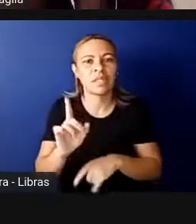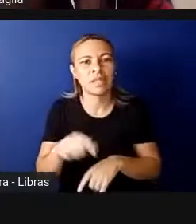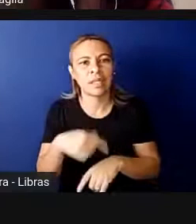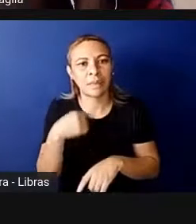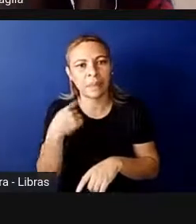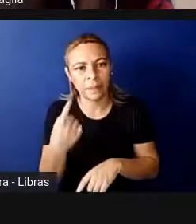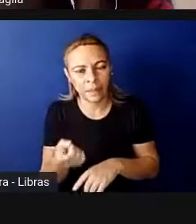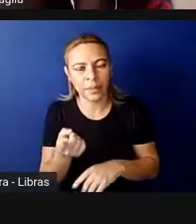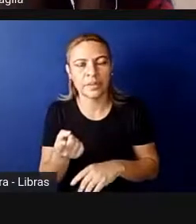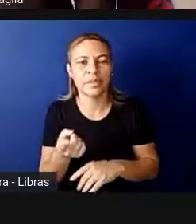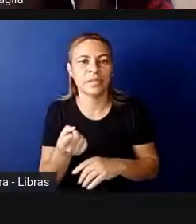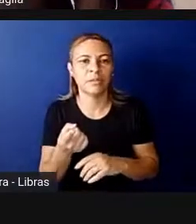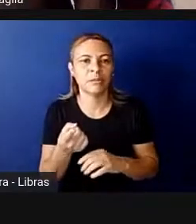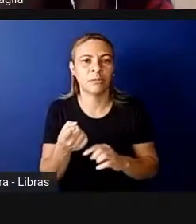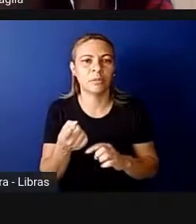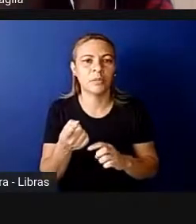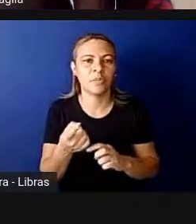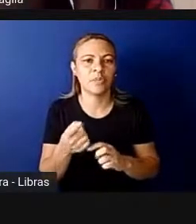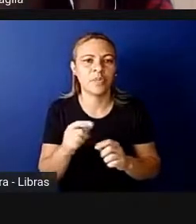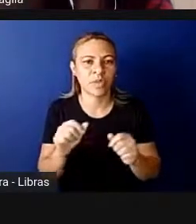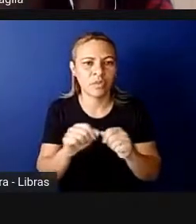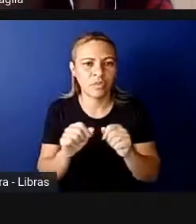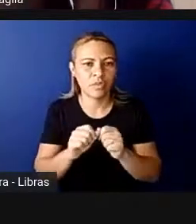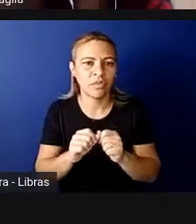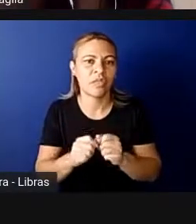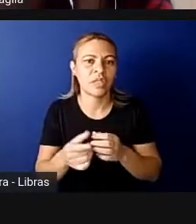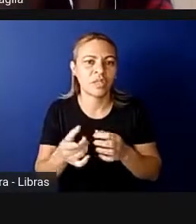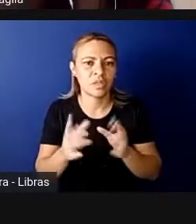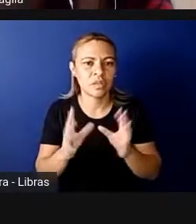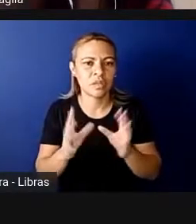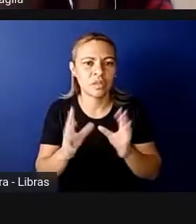rodada com as considerações